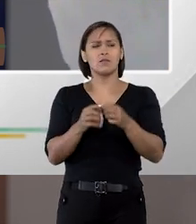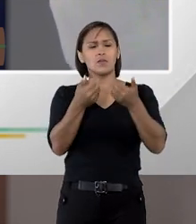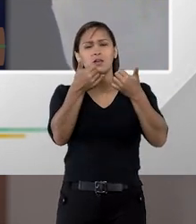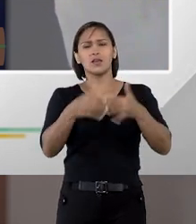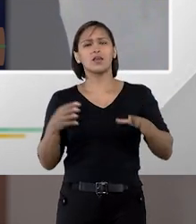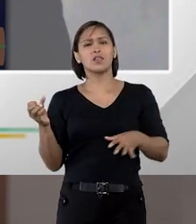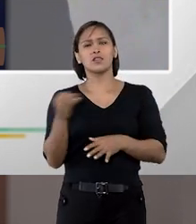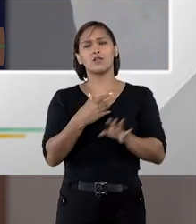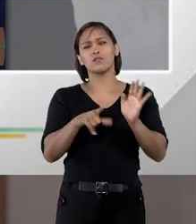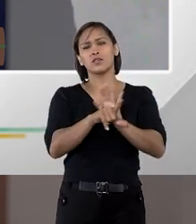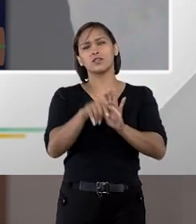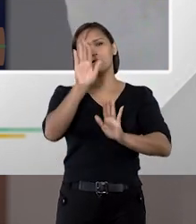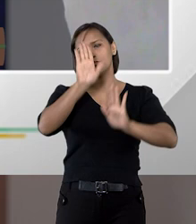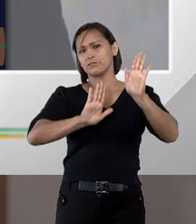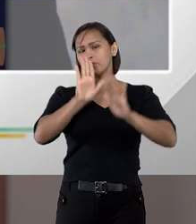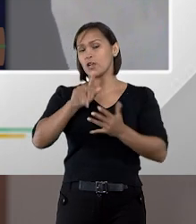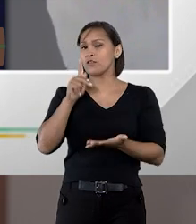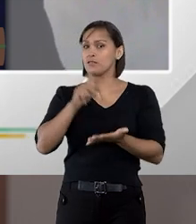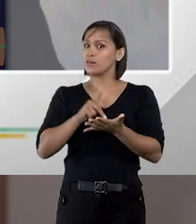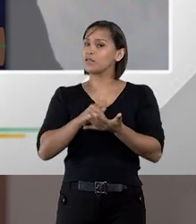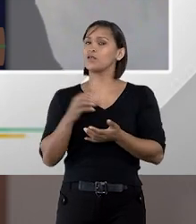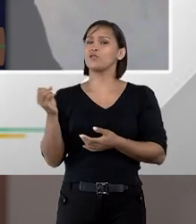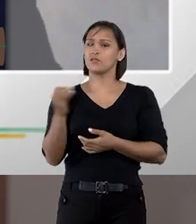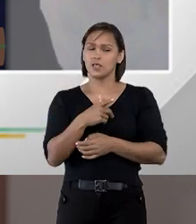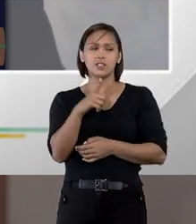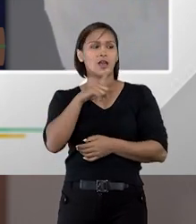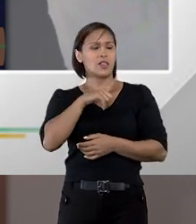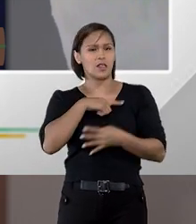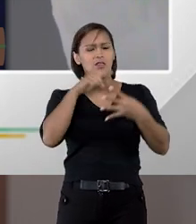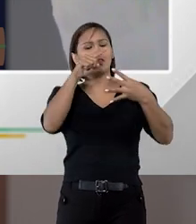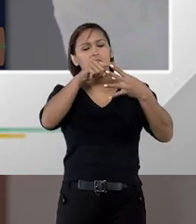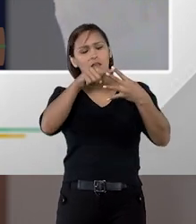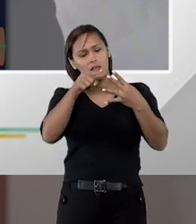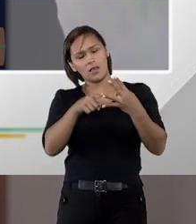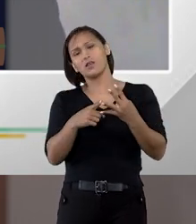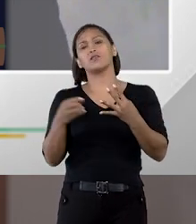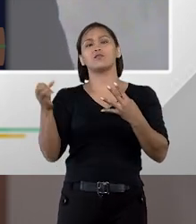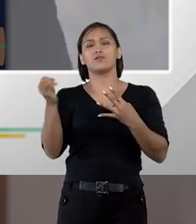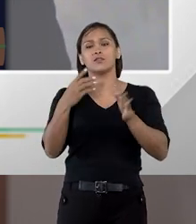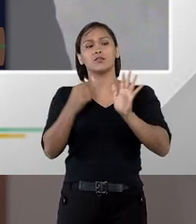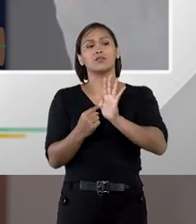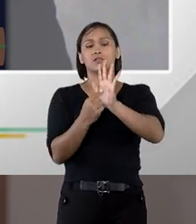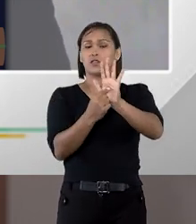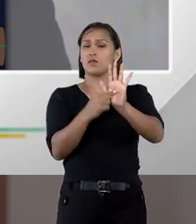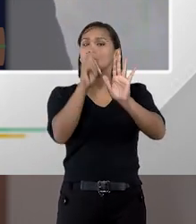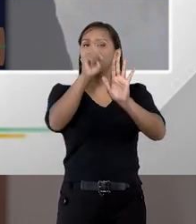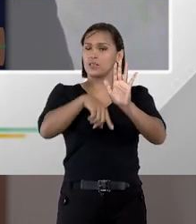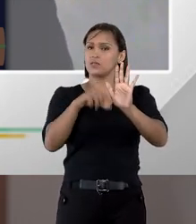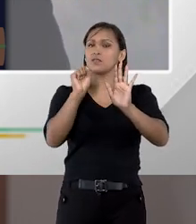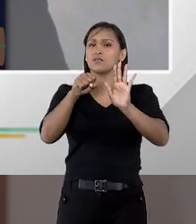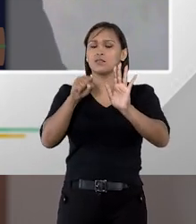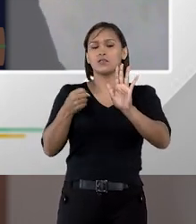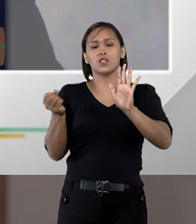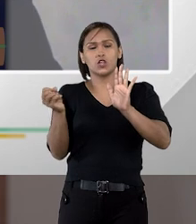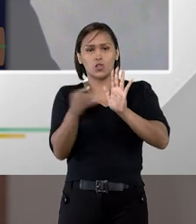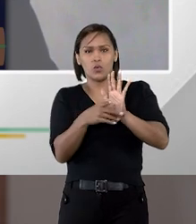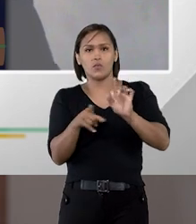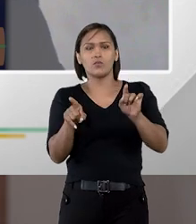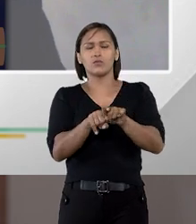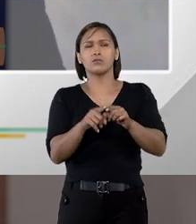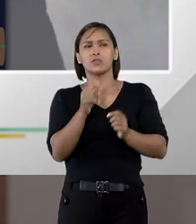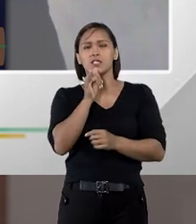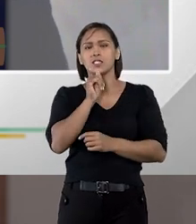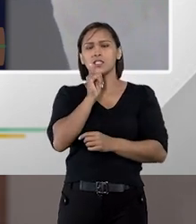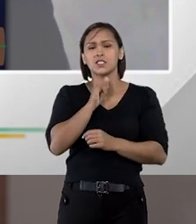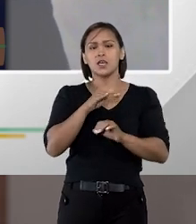nova lei de licitação não tenha verdadeiras novidades. Ela tem verdadeiras novidades, ela apresenta, sim, algumas inovações,